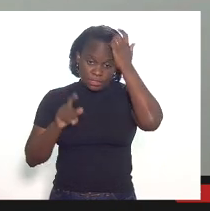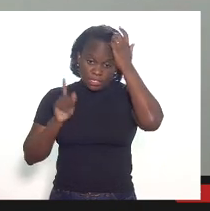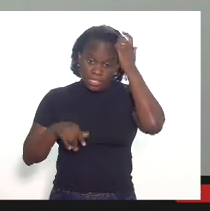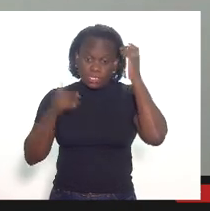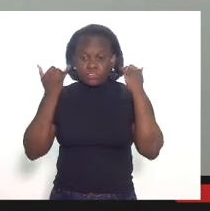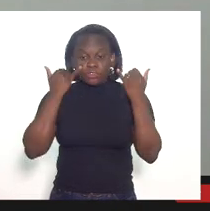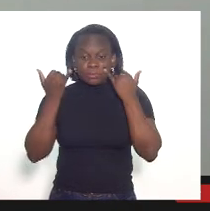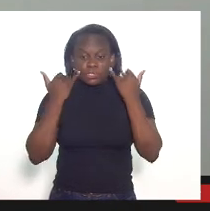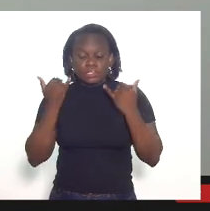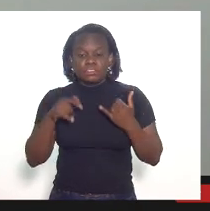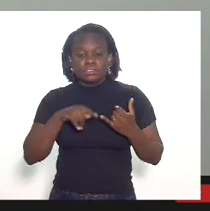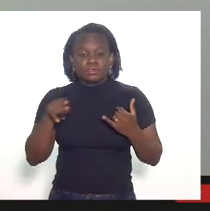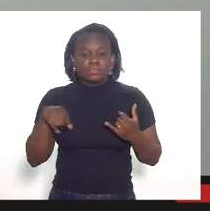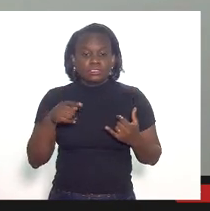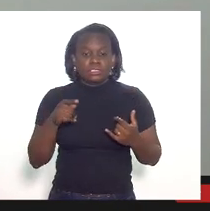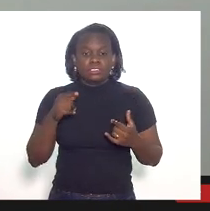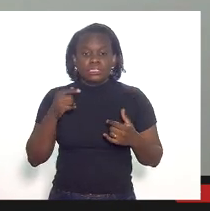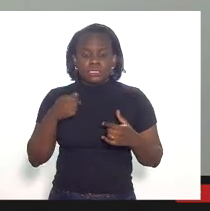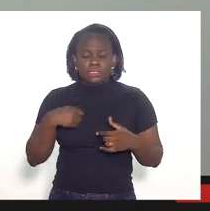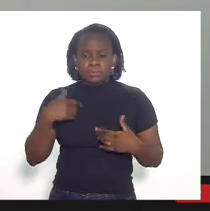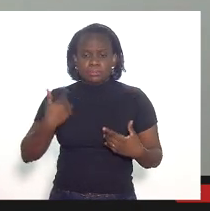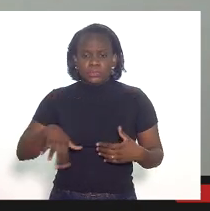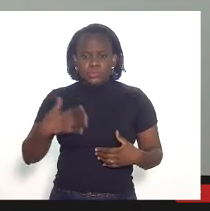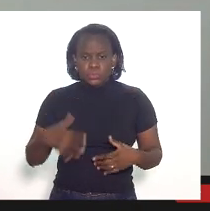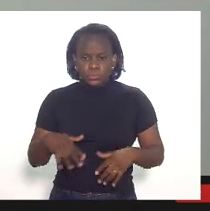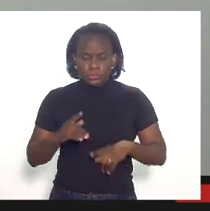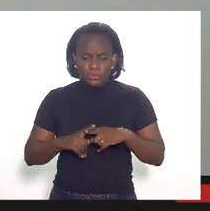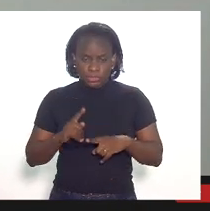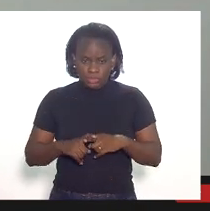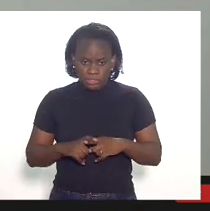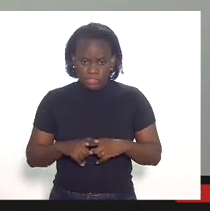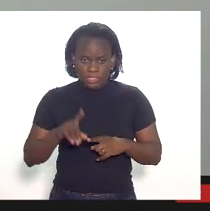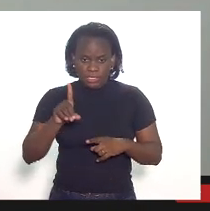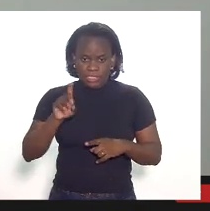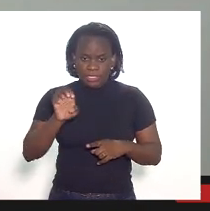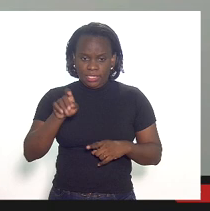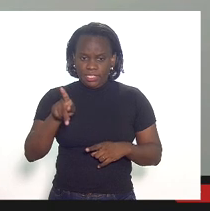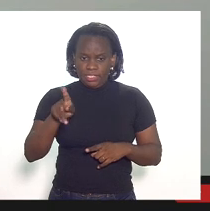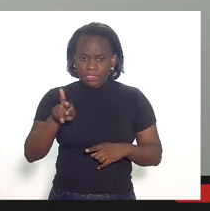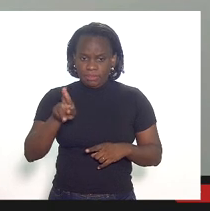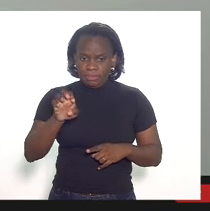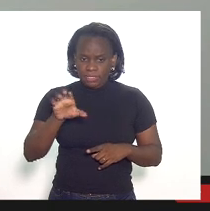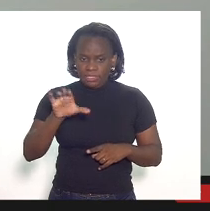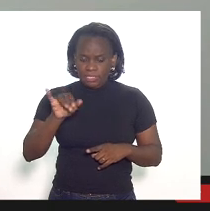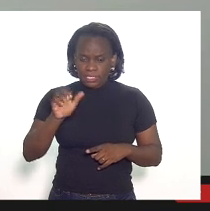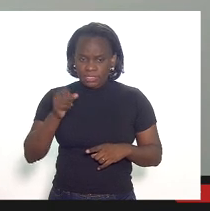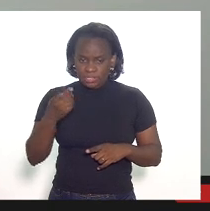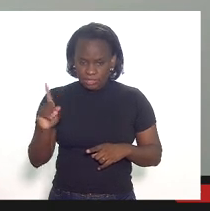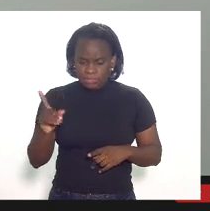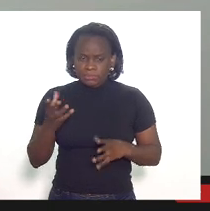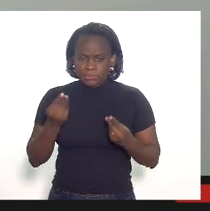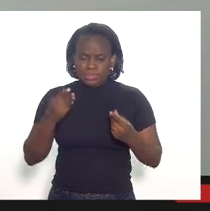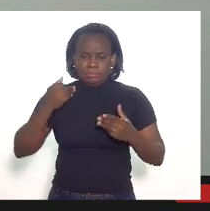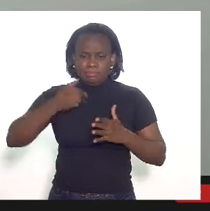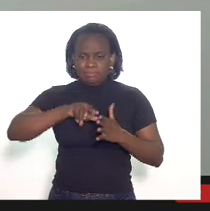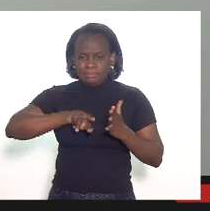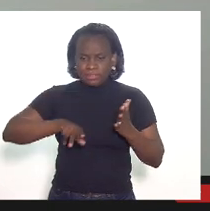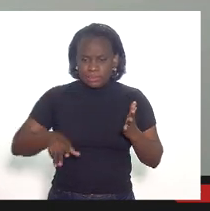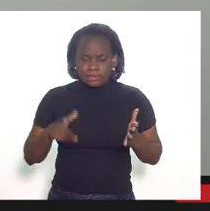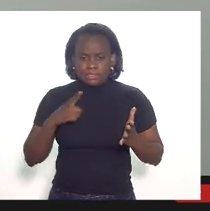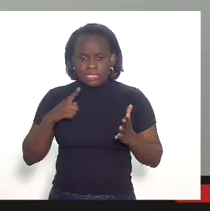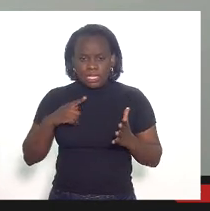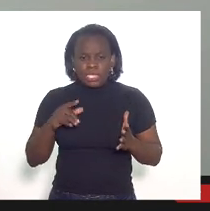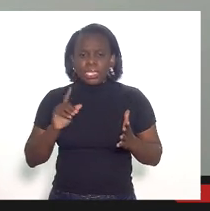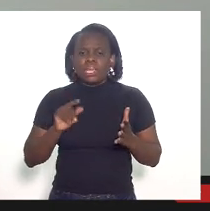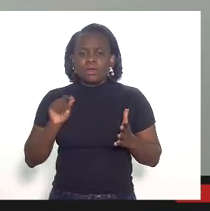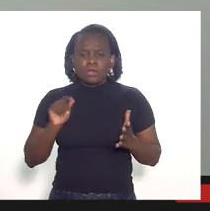informação que nos deixa estarrecidos porque a depreciação ela é muito complexa e a depreciação basicamente é